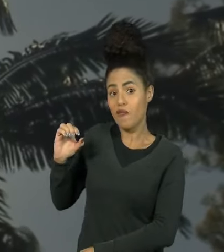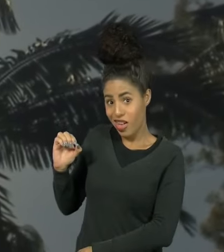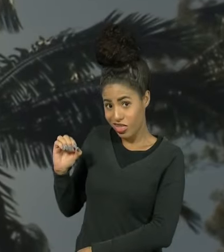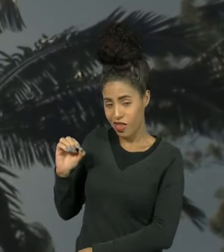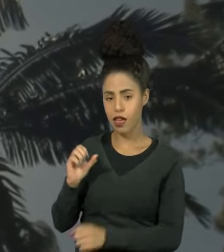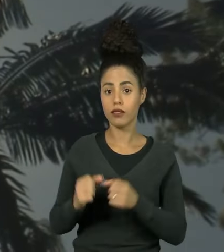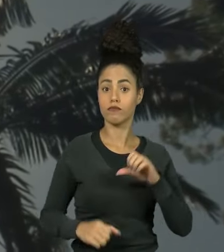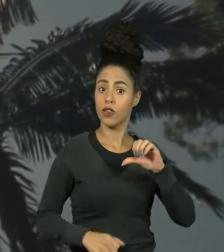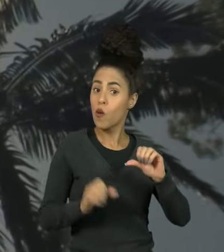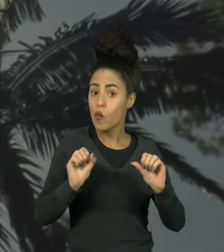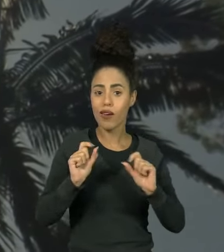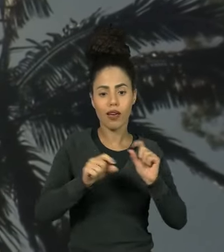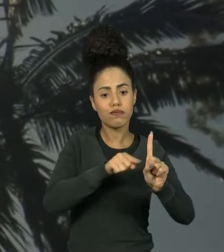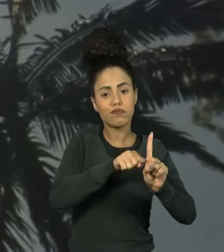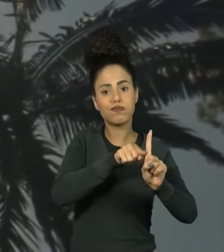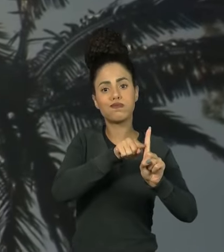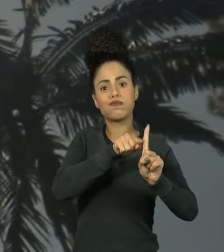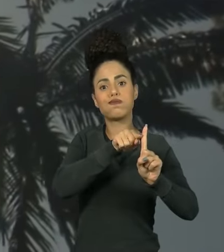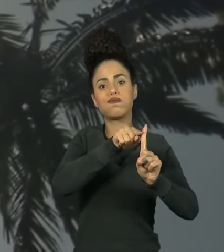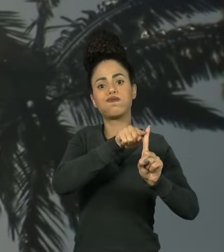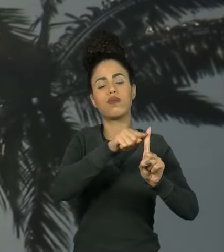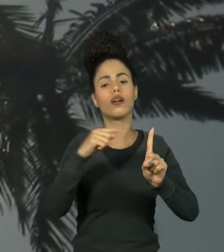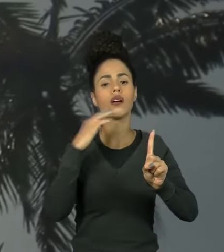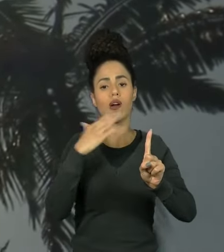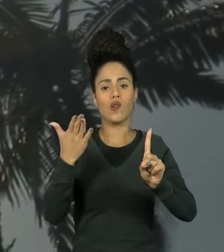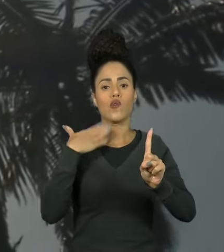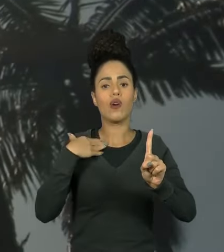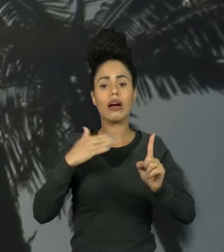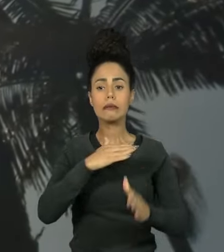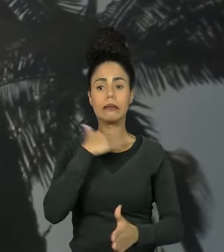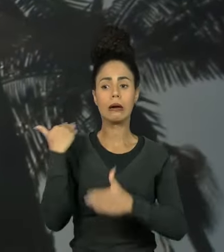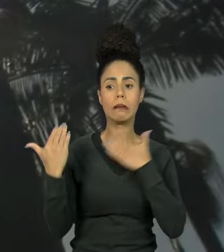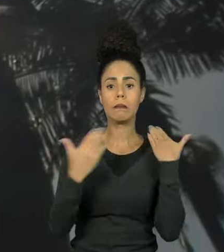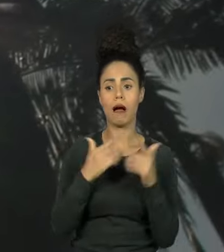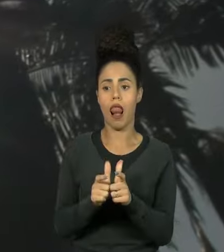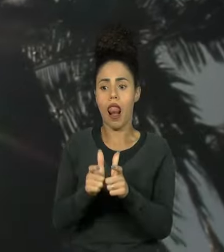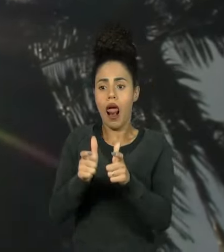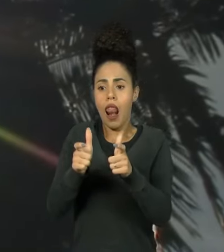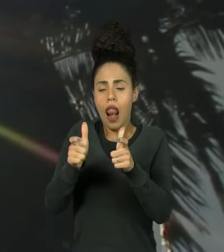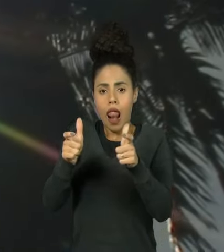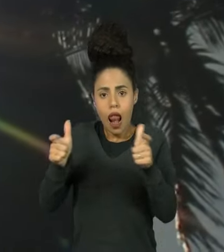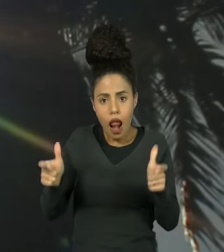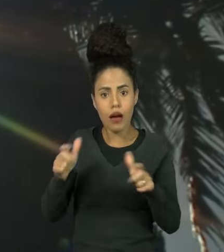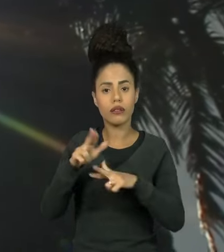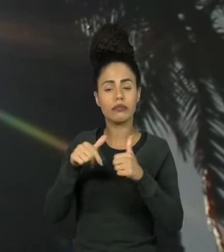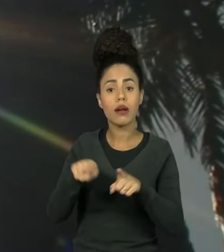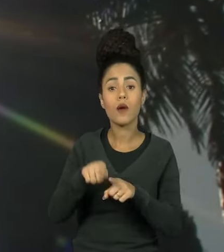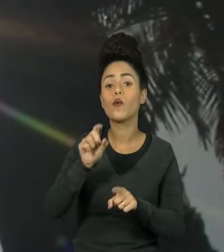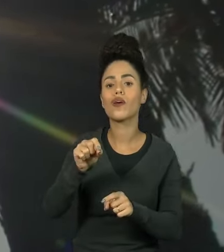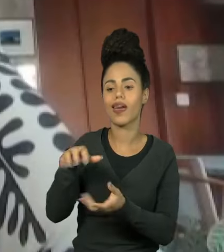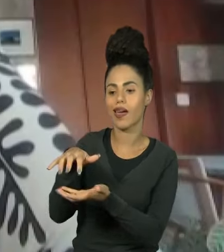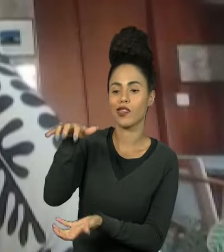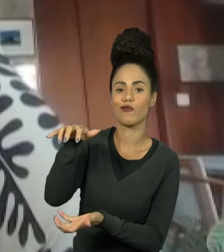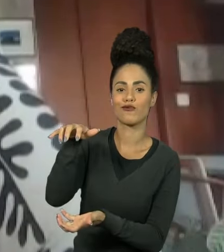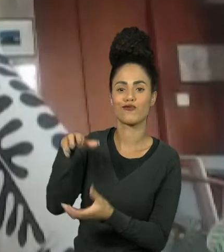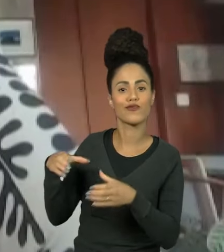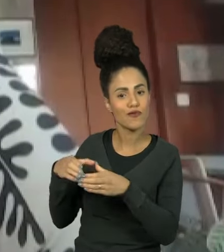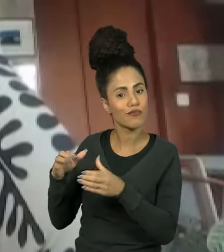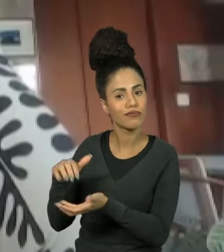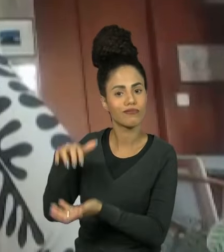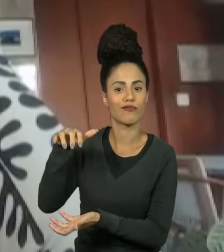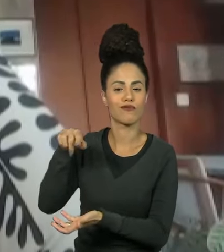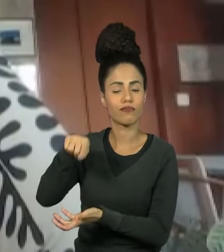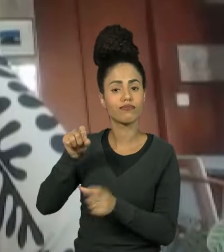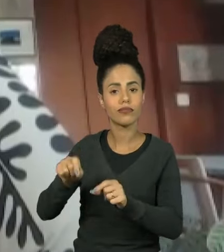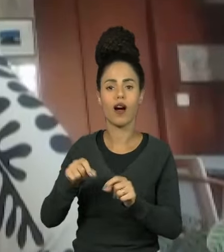85% de mortalidade em relação a ondas de calor em idosos. Os eventos climáticos